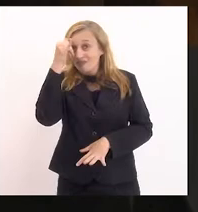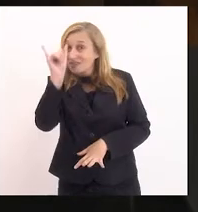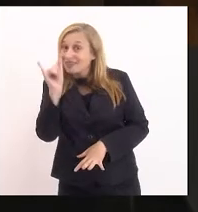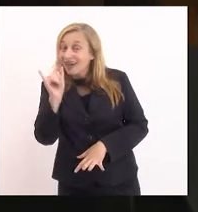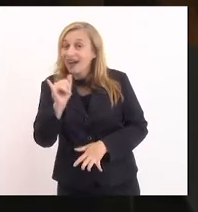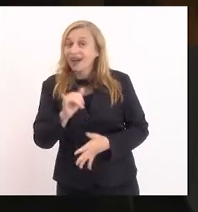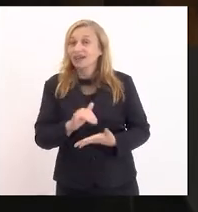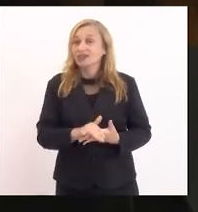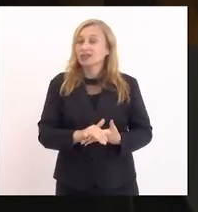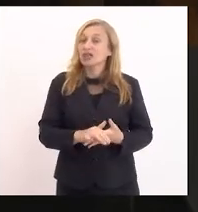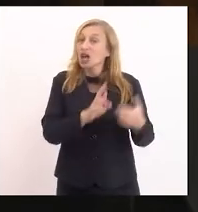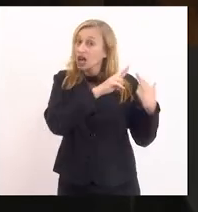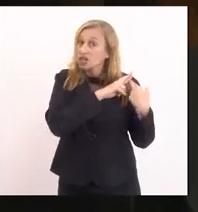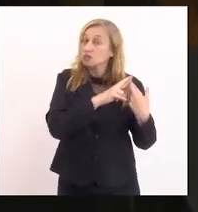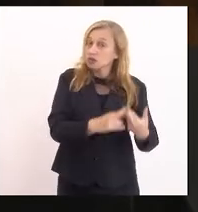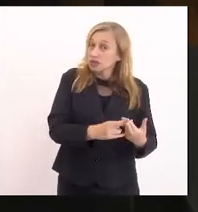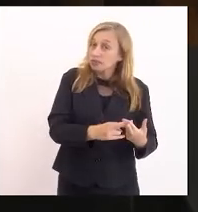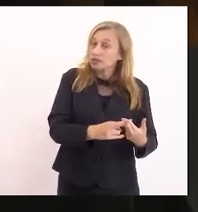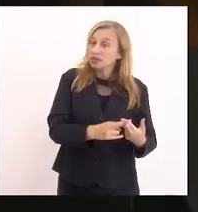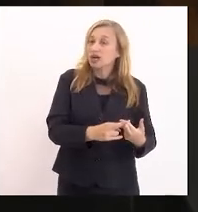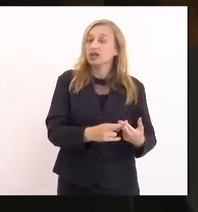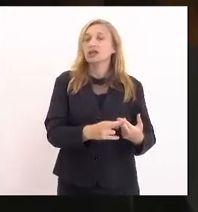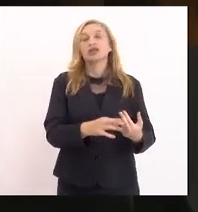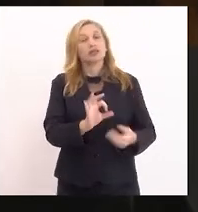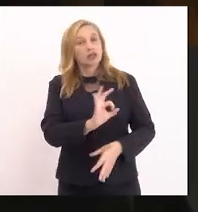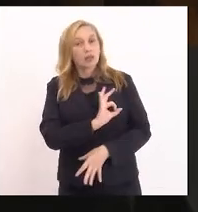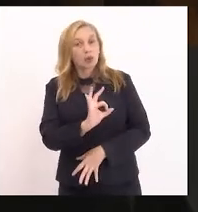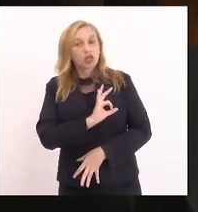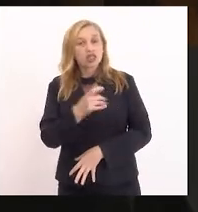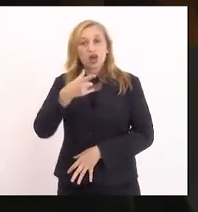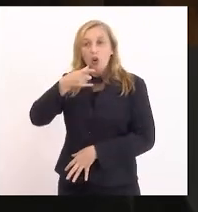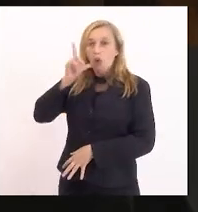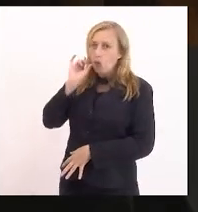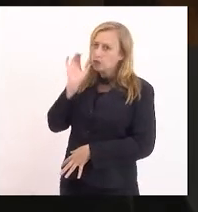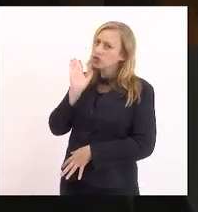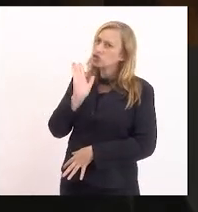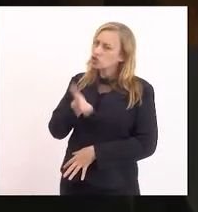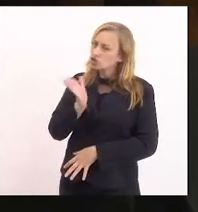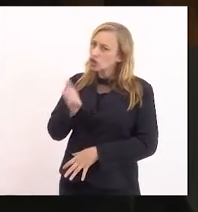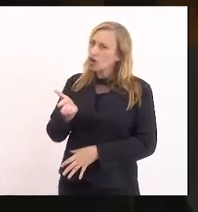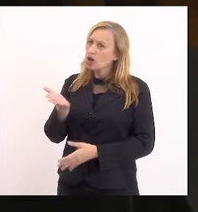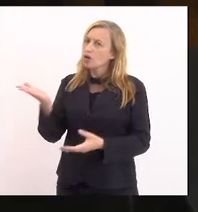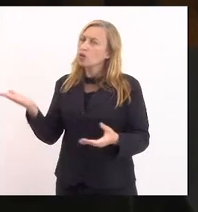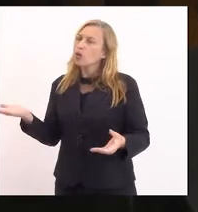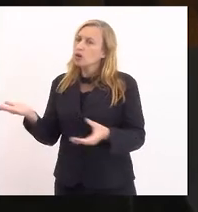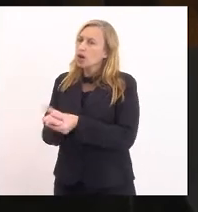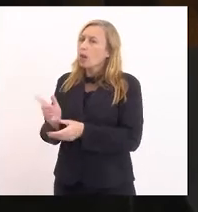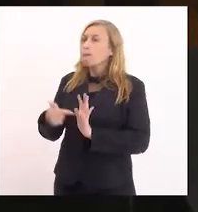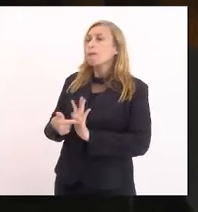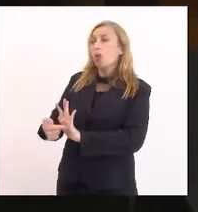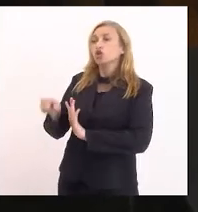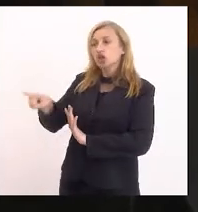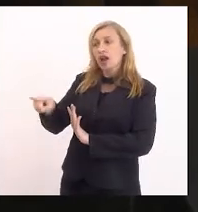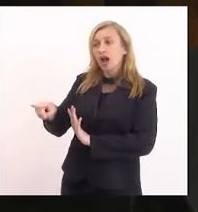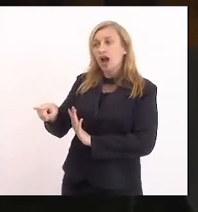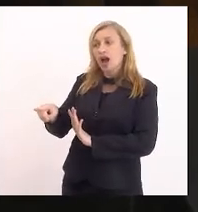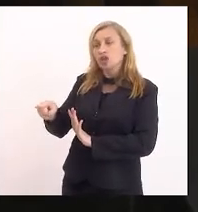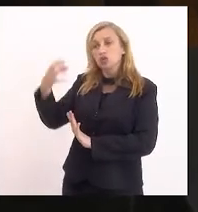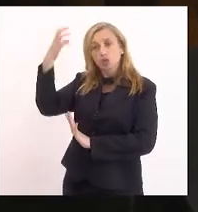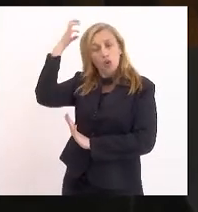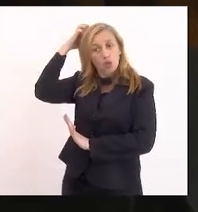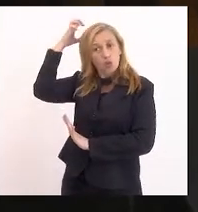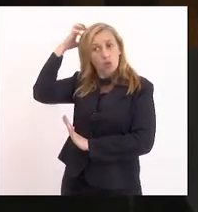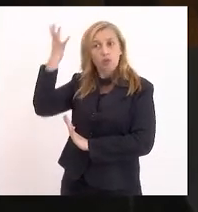agenda de responsabilização, o sargento da polícia ontem, já o inquérito aponta para o seu indiciamento como